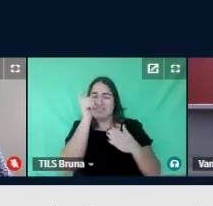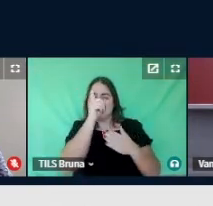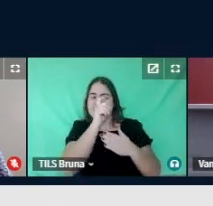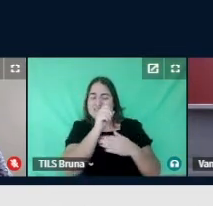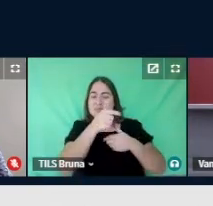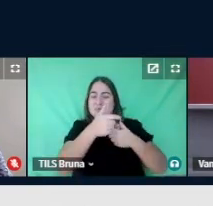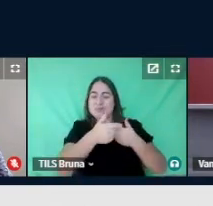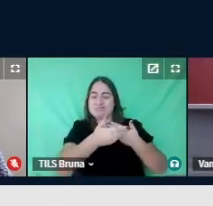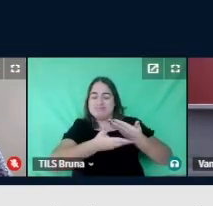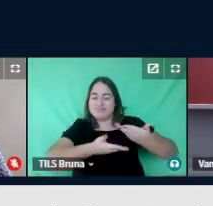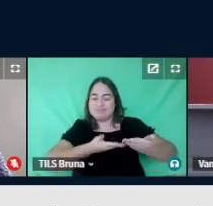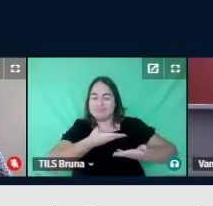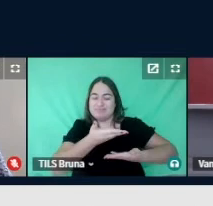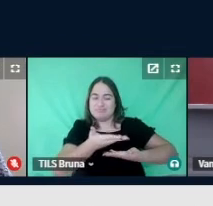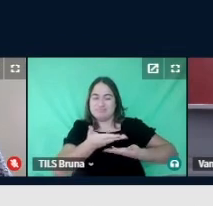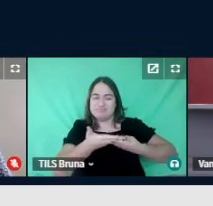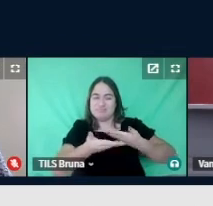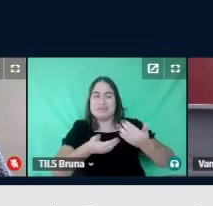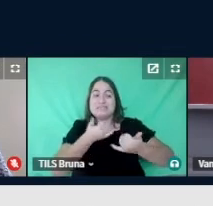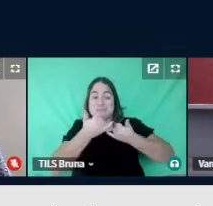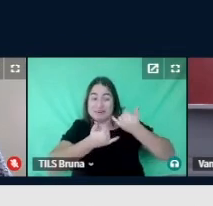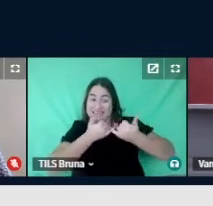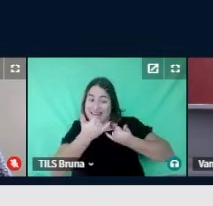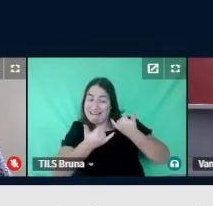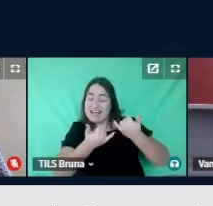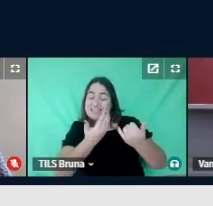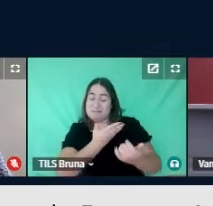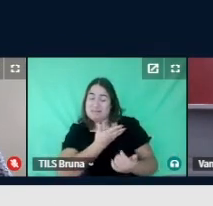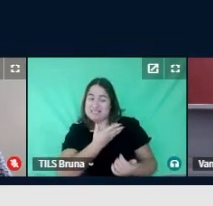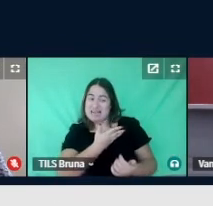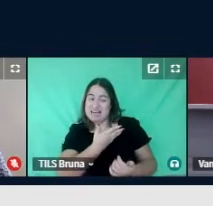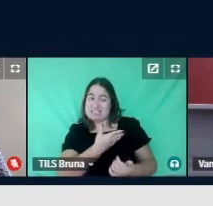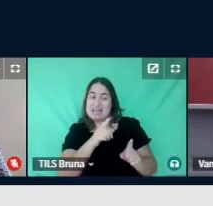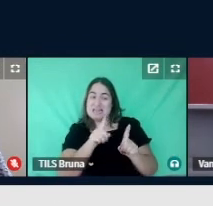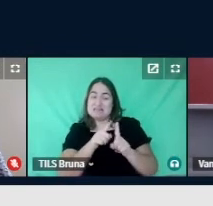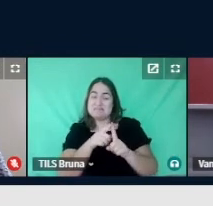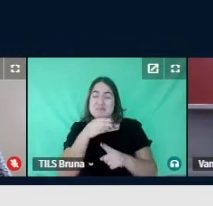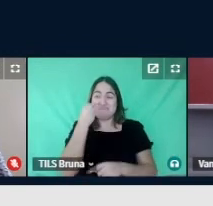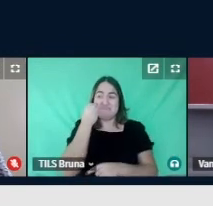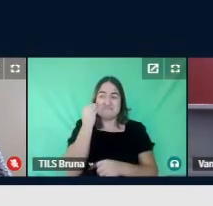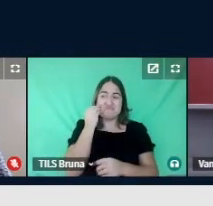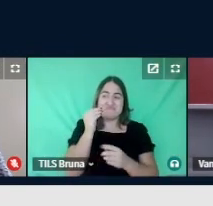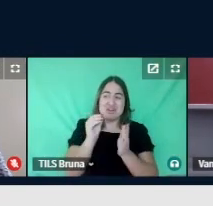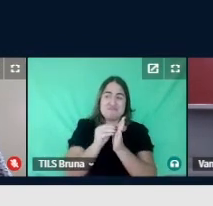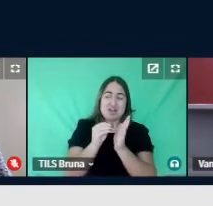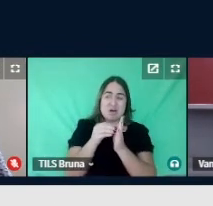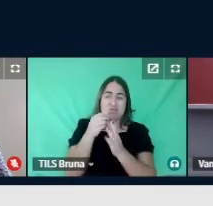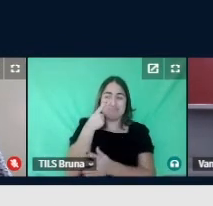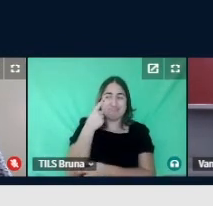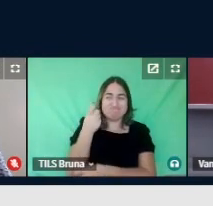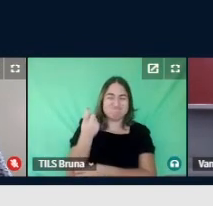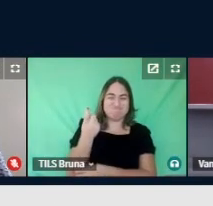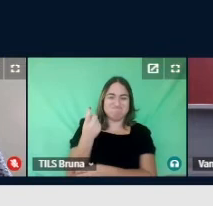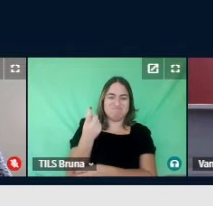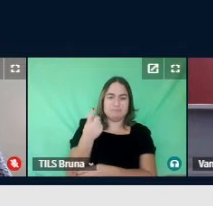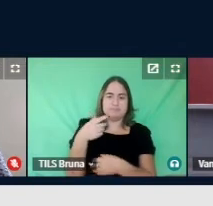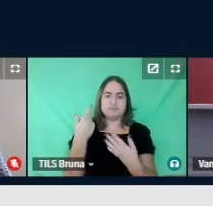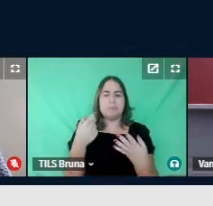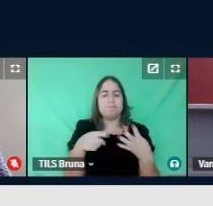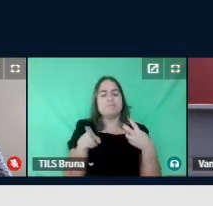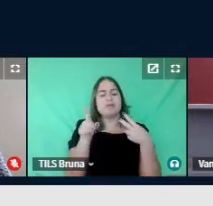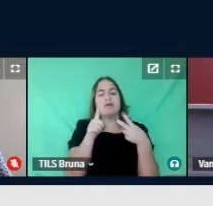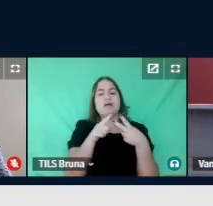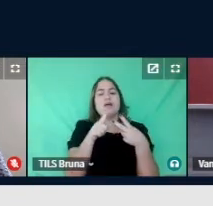significativas, fazer amigos, e ausência de interesses por pares. Na categoria B, esses padrões